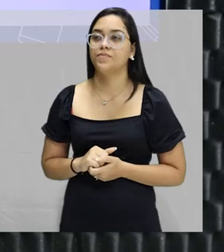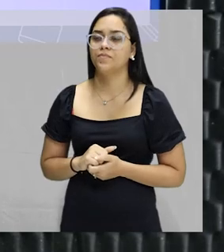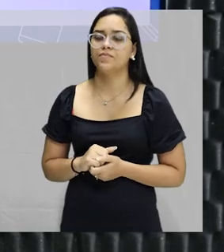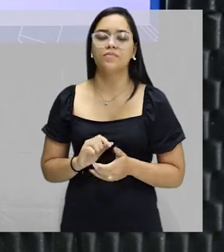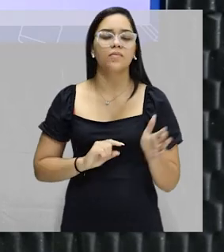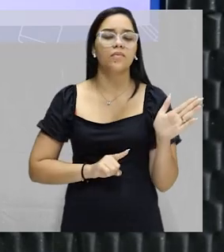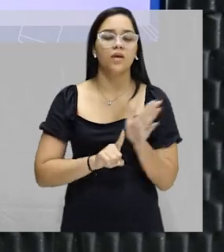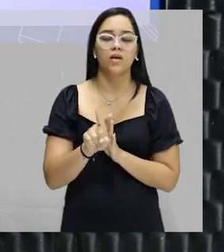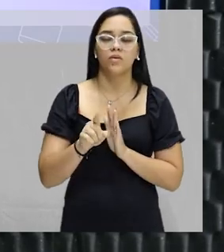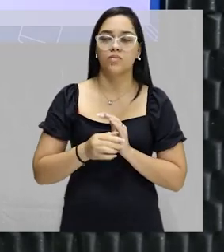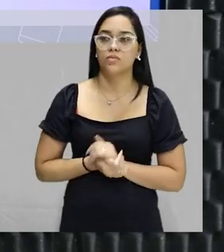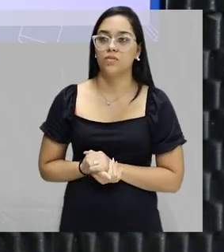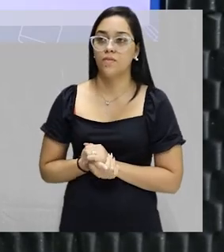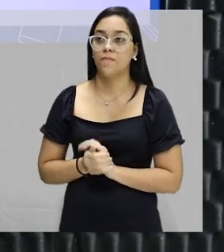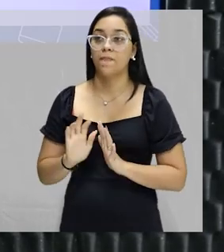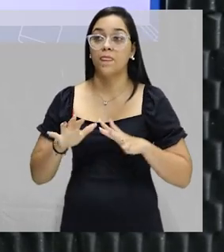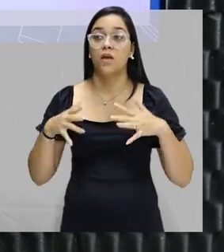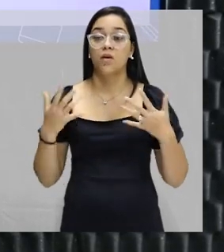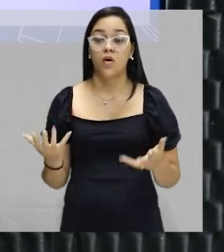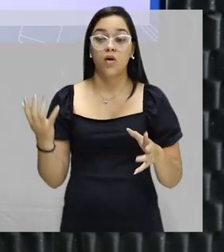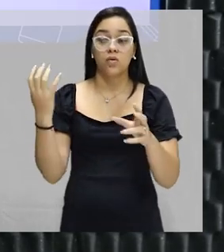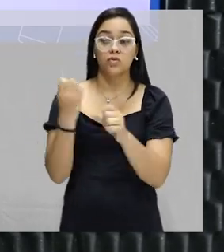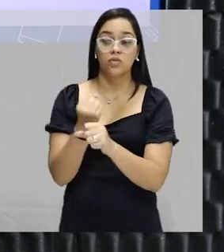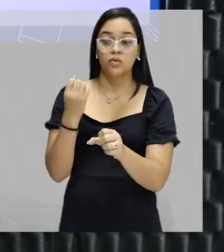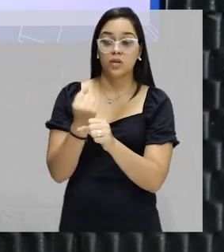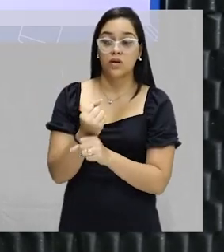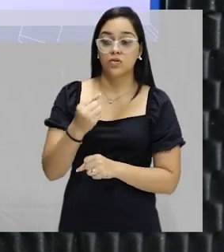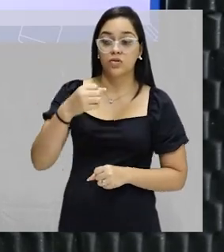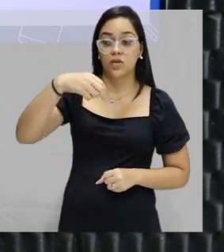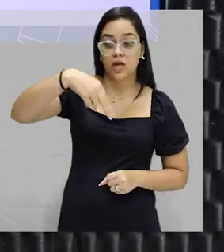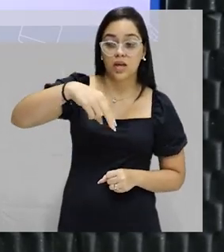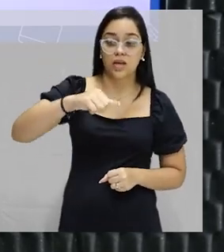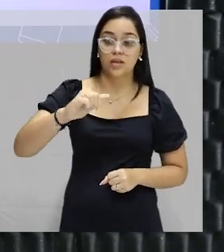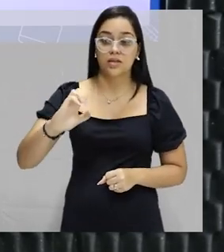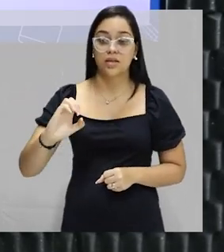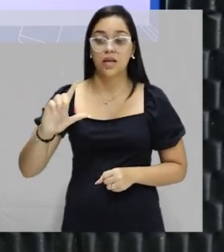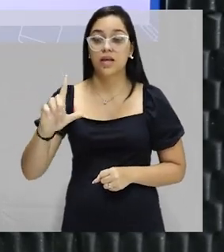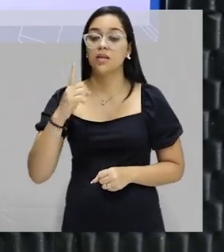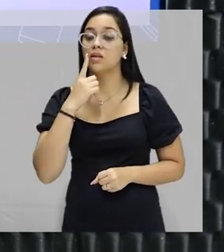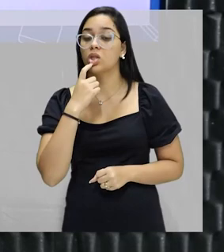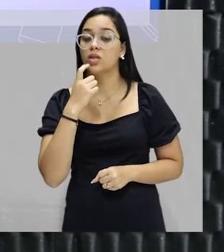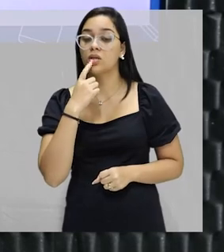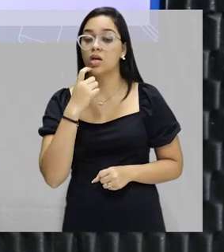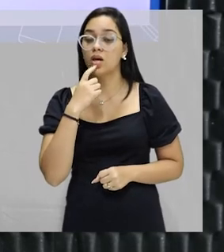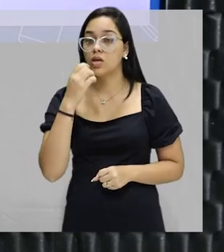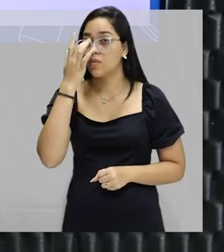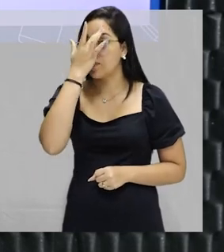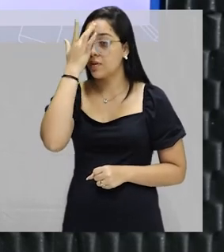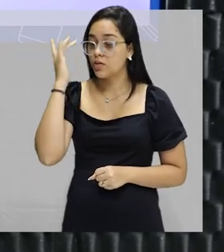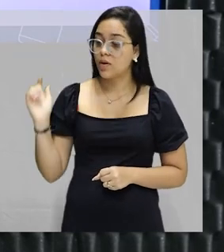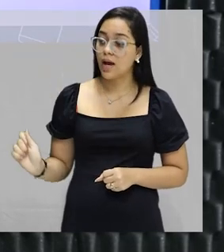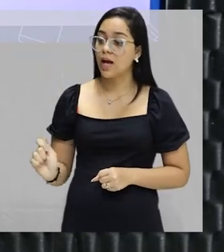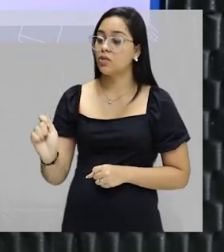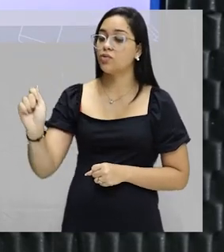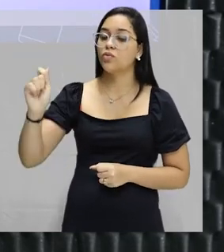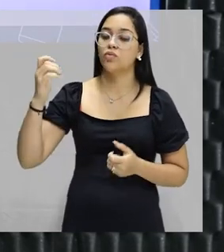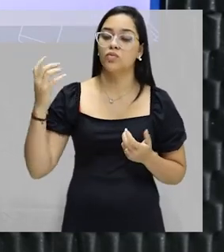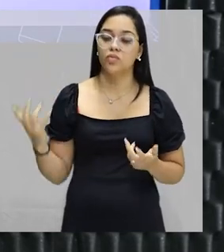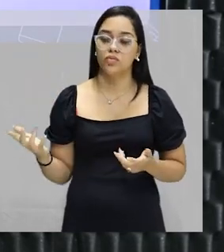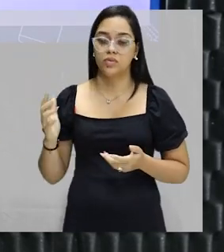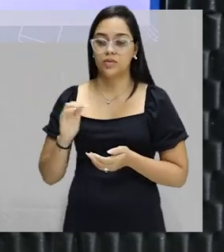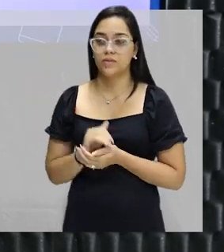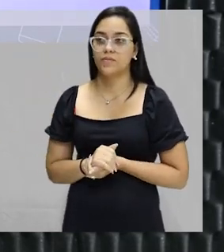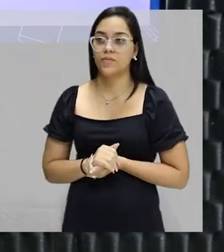Pergunta. Qual a massa total de NaCl no sangue de uma pessoa adulta? Ou seja,